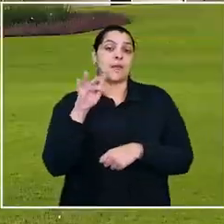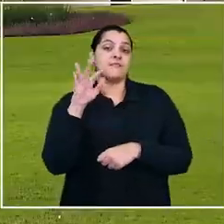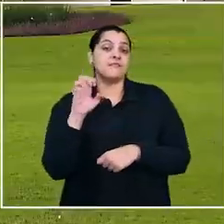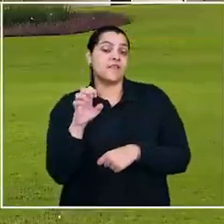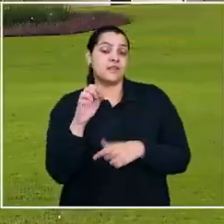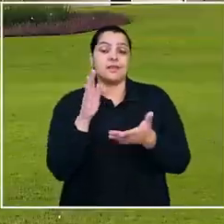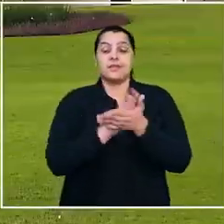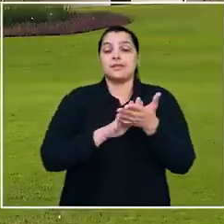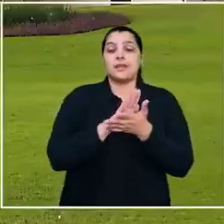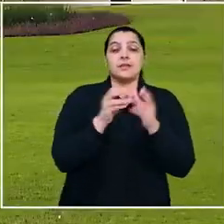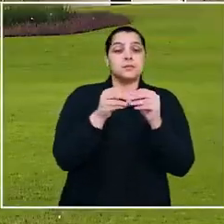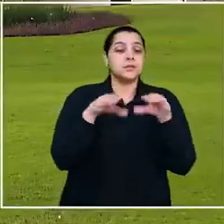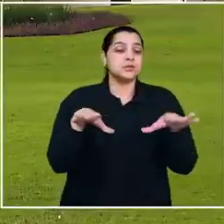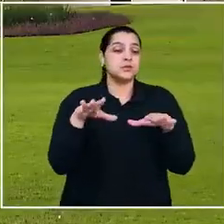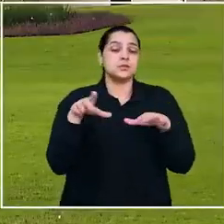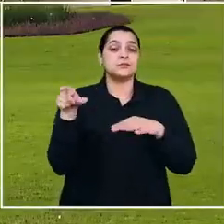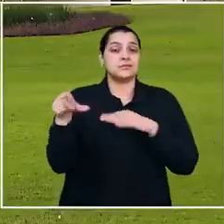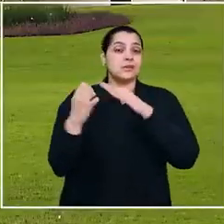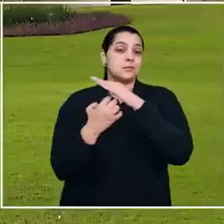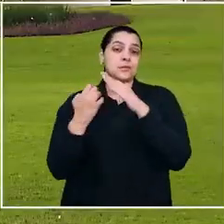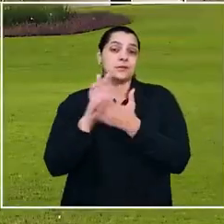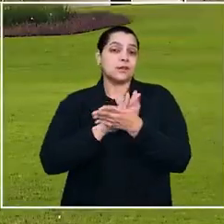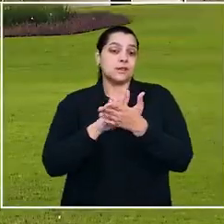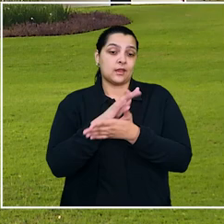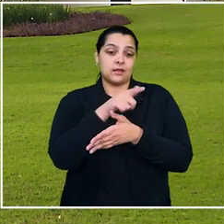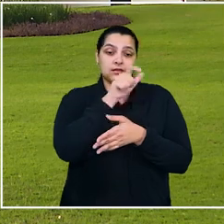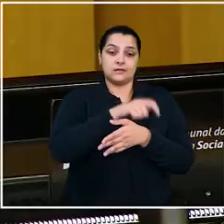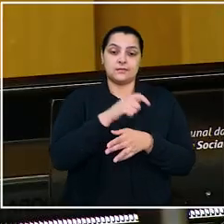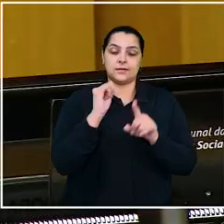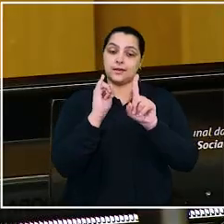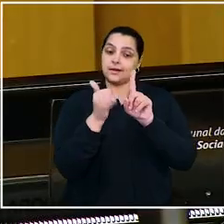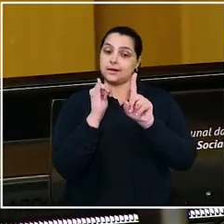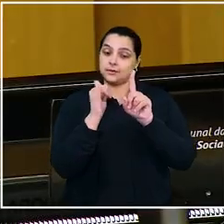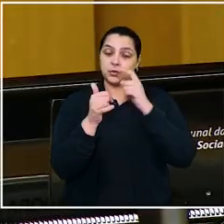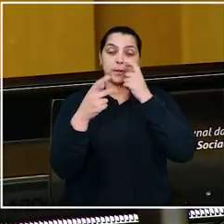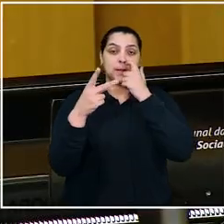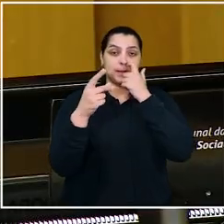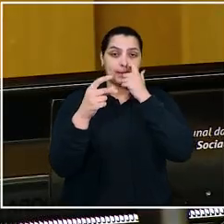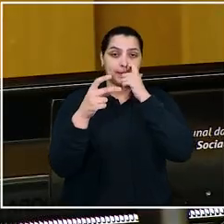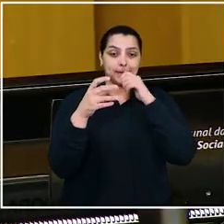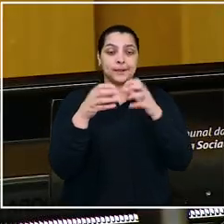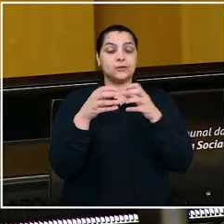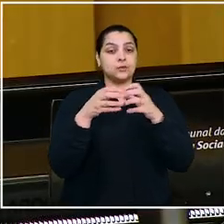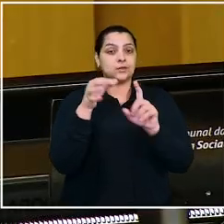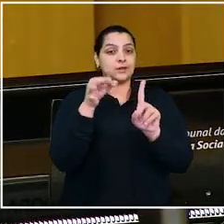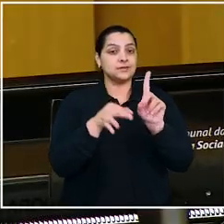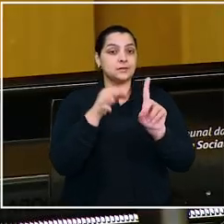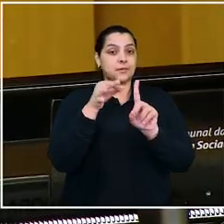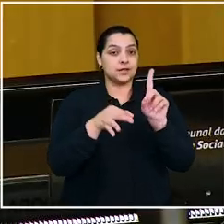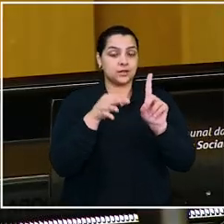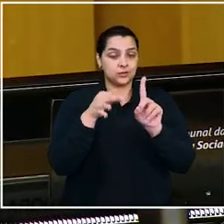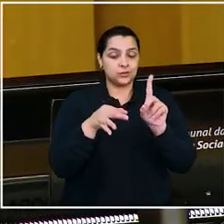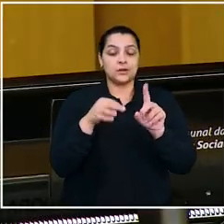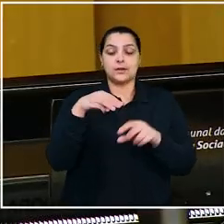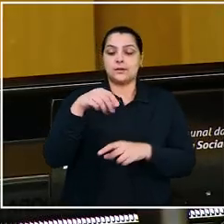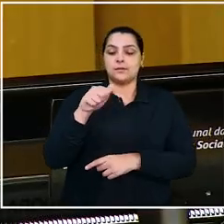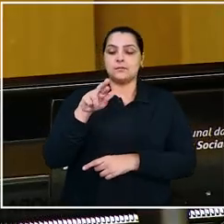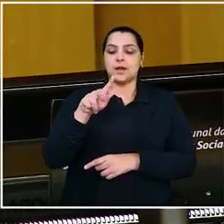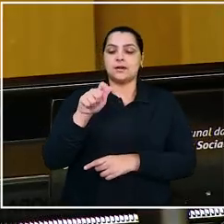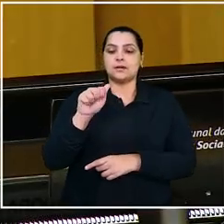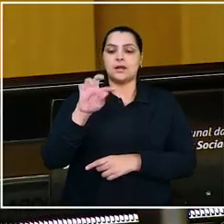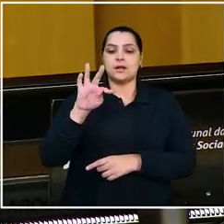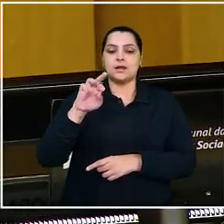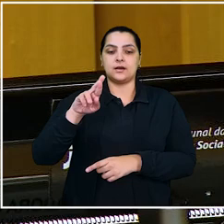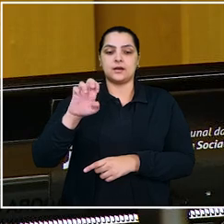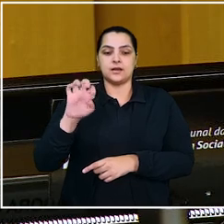de má fé nem acarretou prejuízos à empregadora. A relatora do recurso na segunda turma, desembargadora convocada